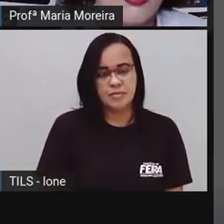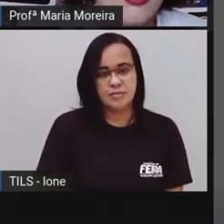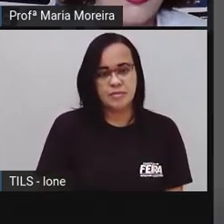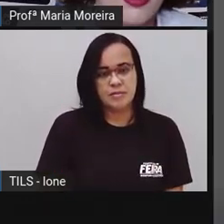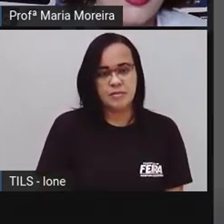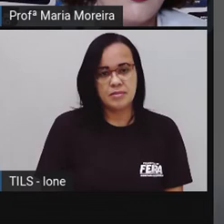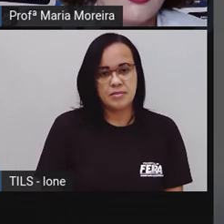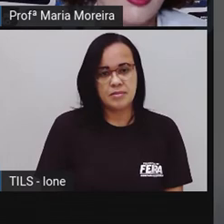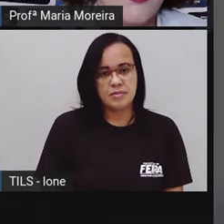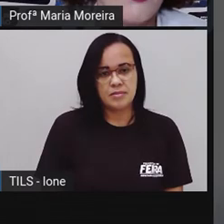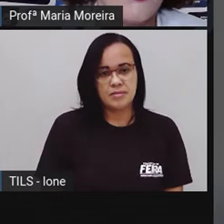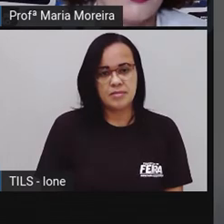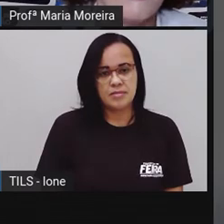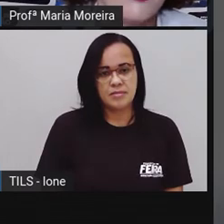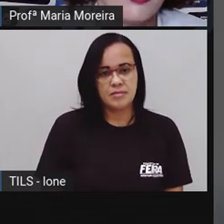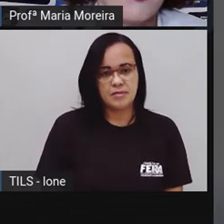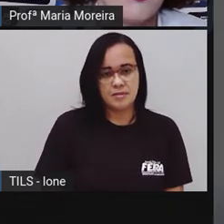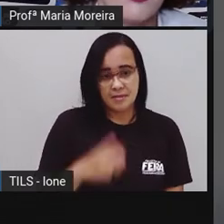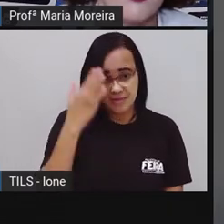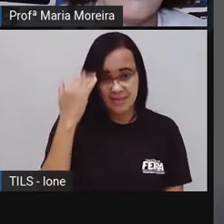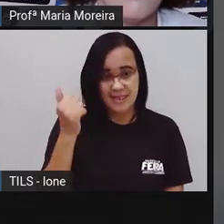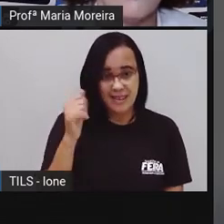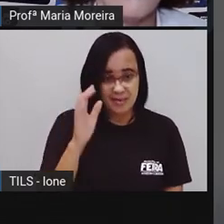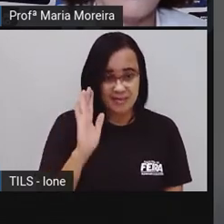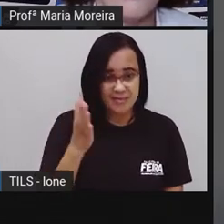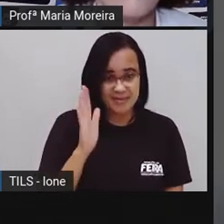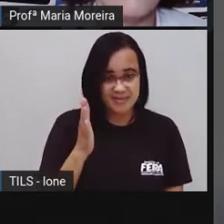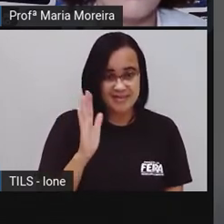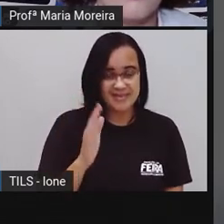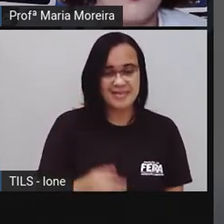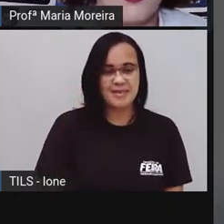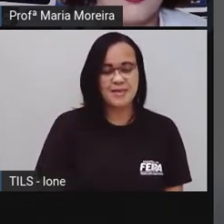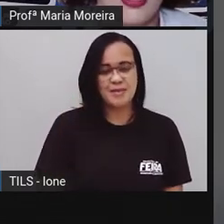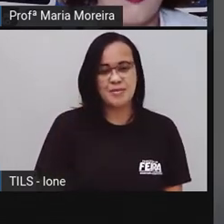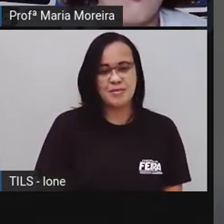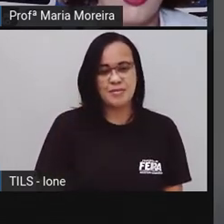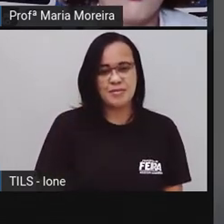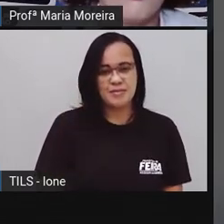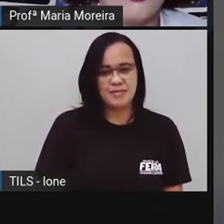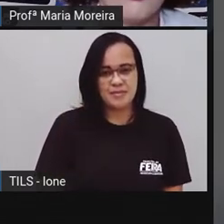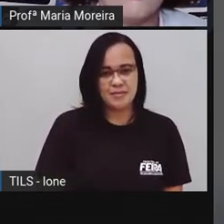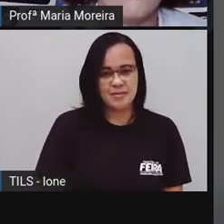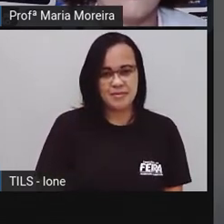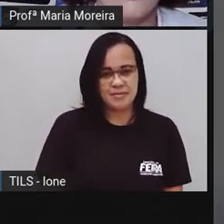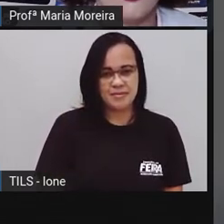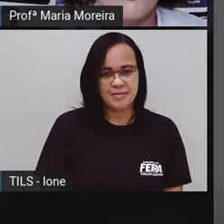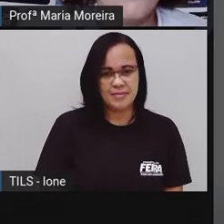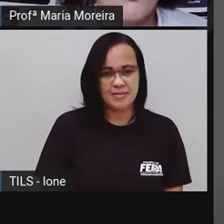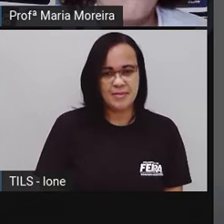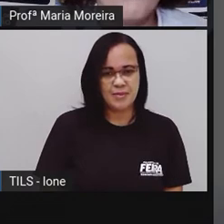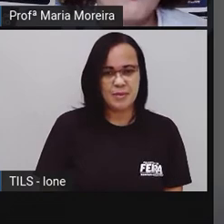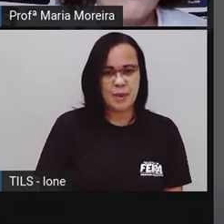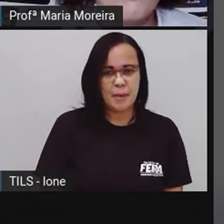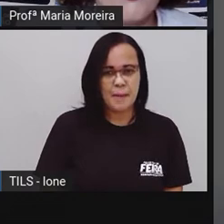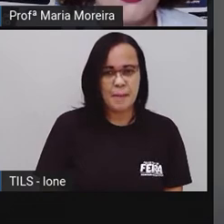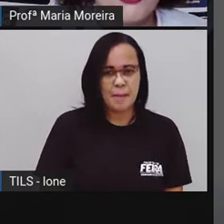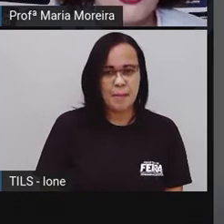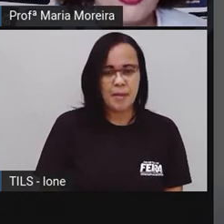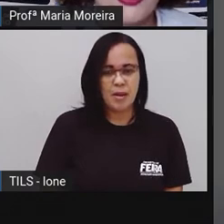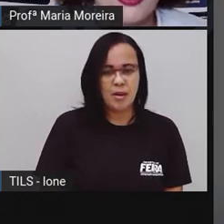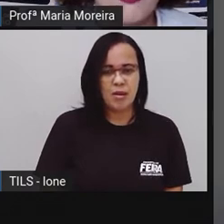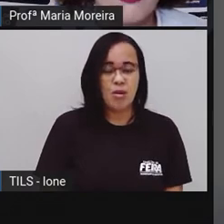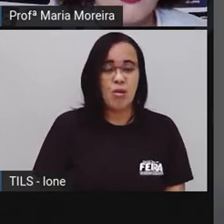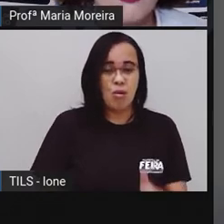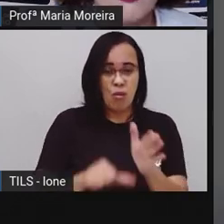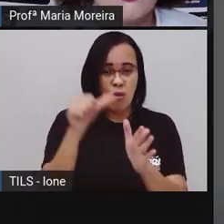Vocês já estão acostumados, já sabem como é que o esquema aqui. Pronto. Tava com a borrachinha ainda, gente, olha. O primeiro número que a gente